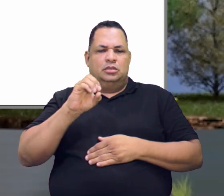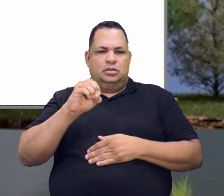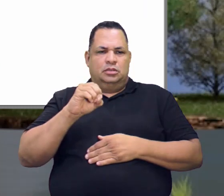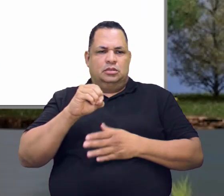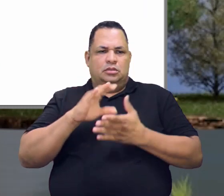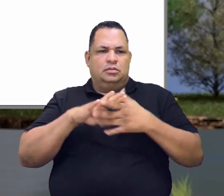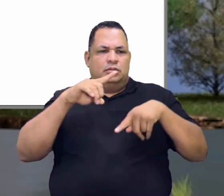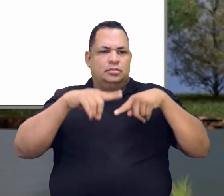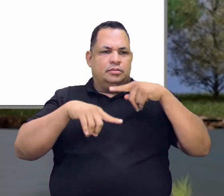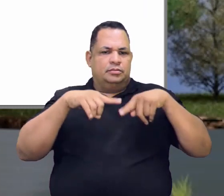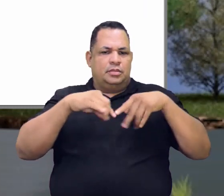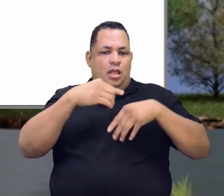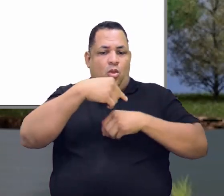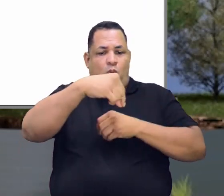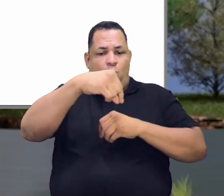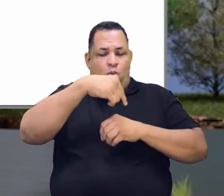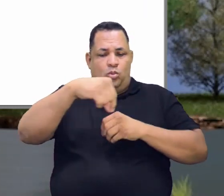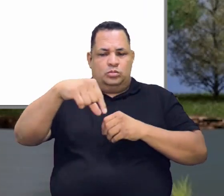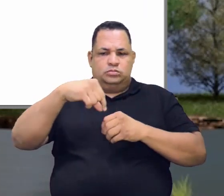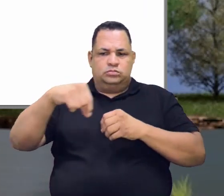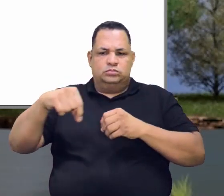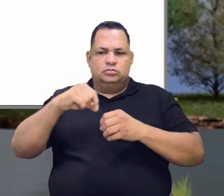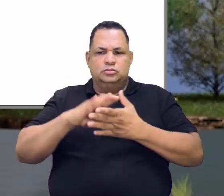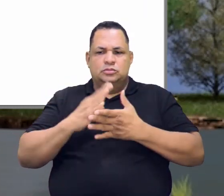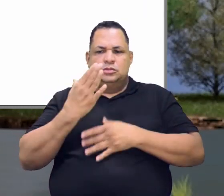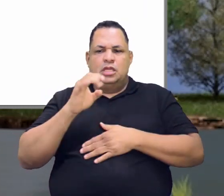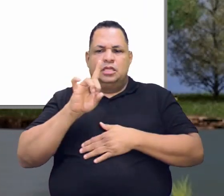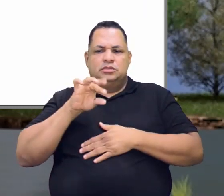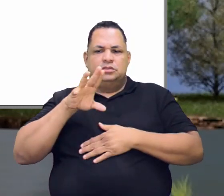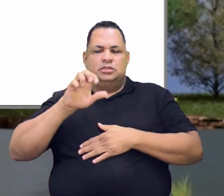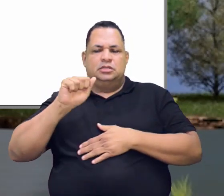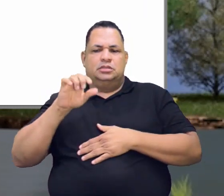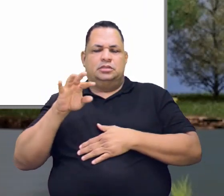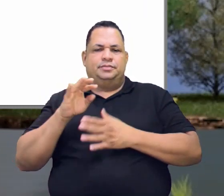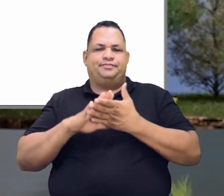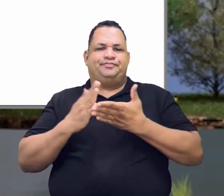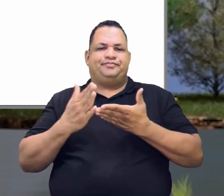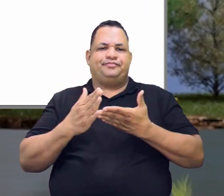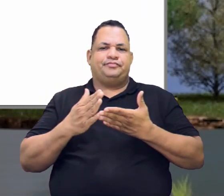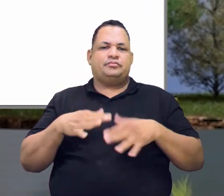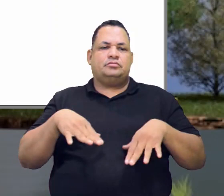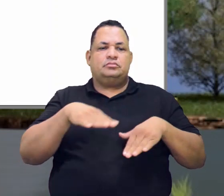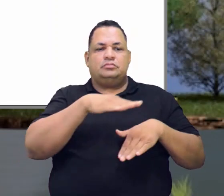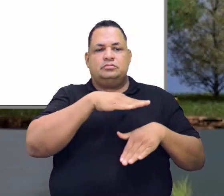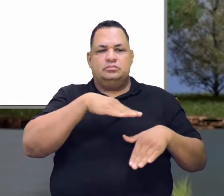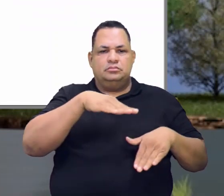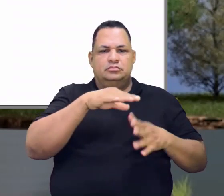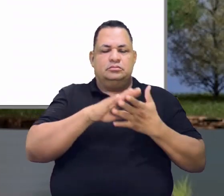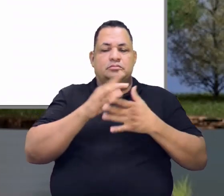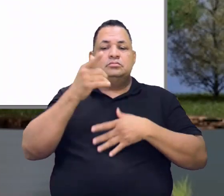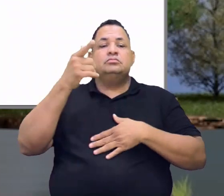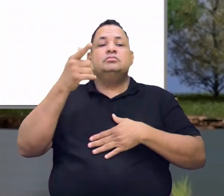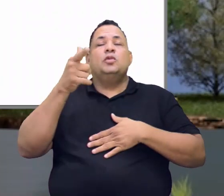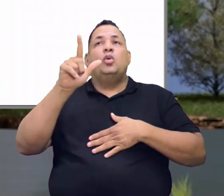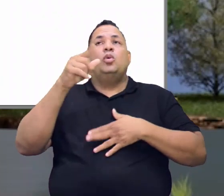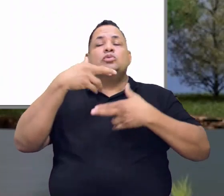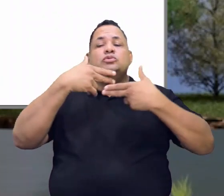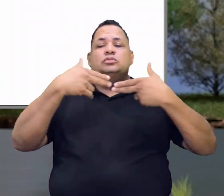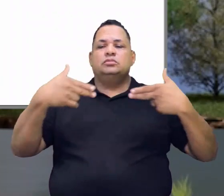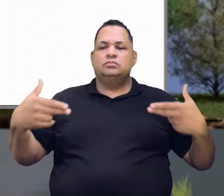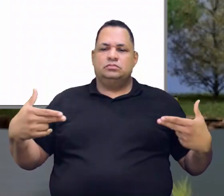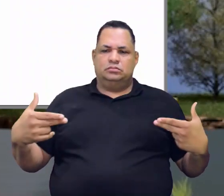o derivado da caceterita. É através do estânio e outros mais, tá?